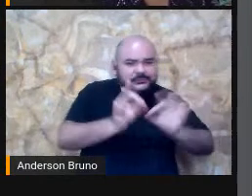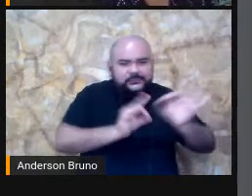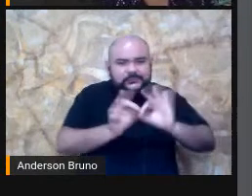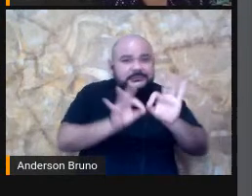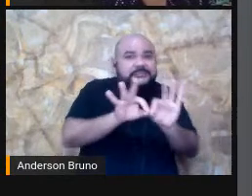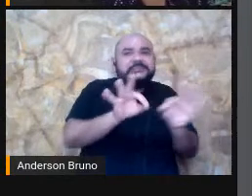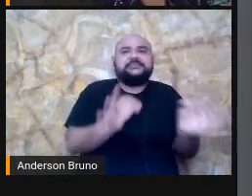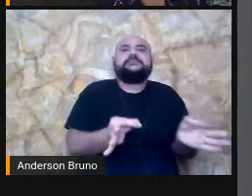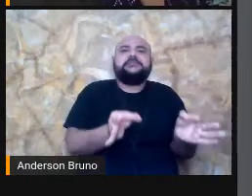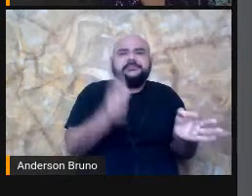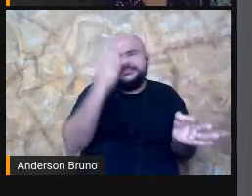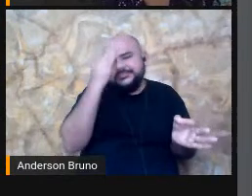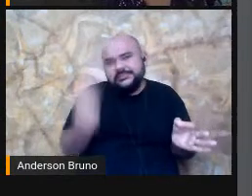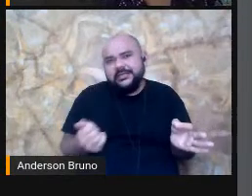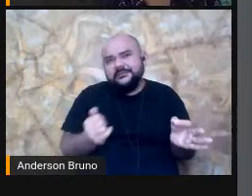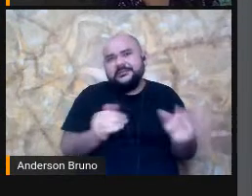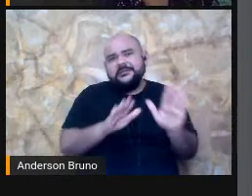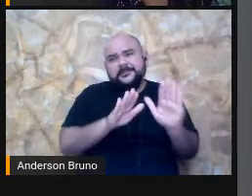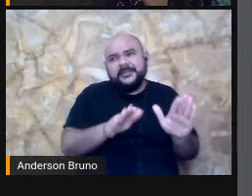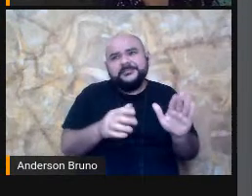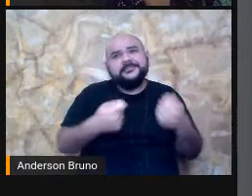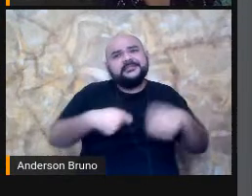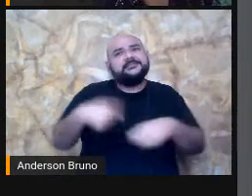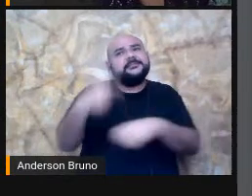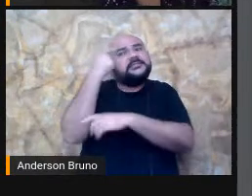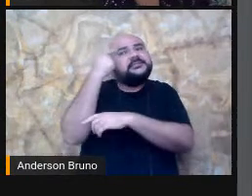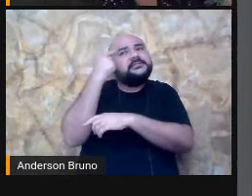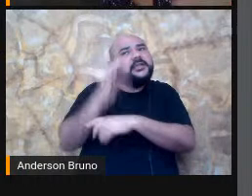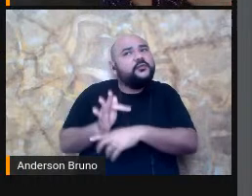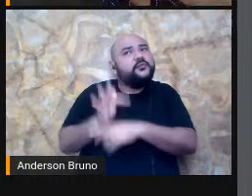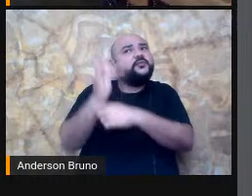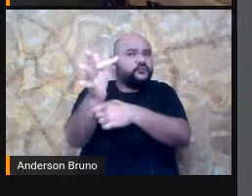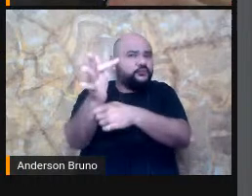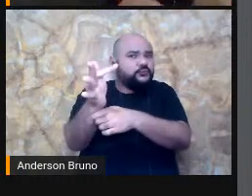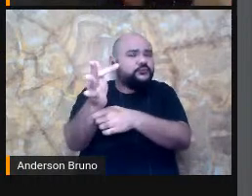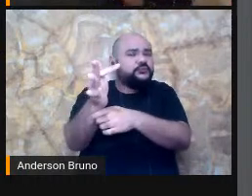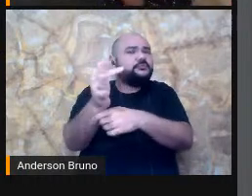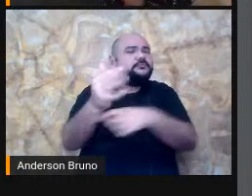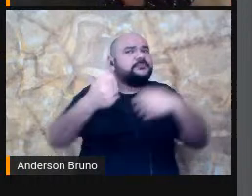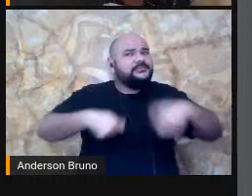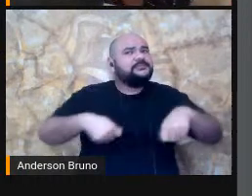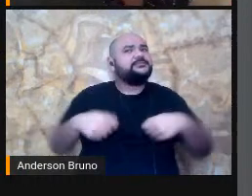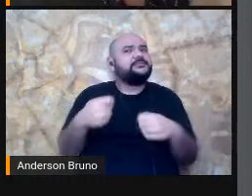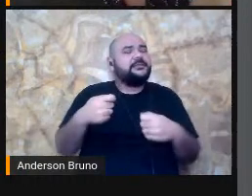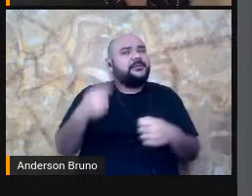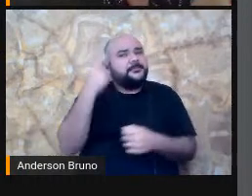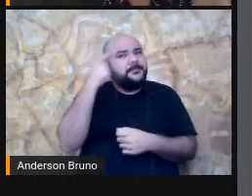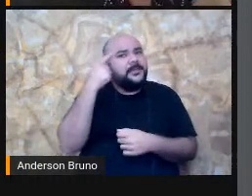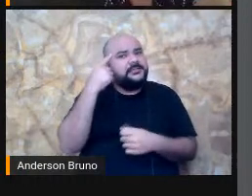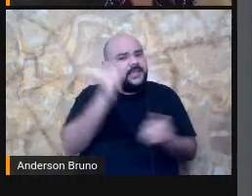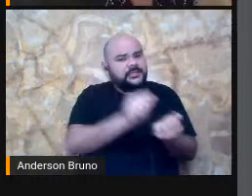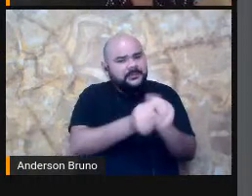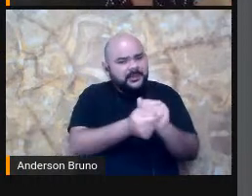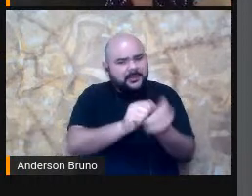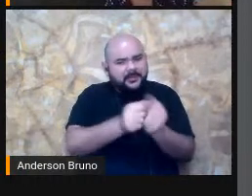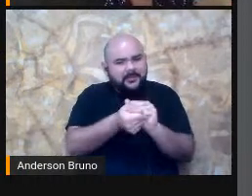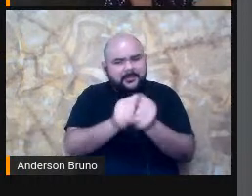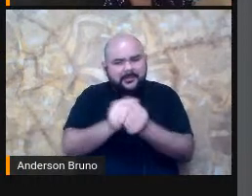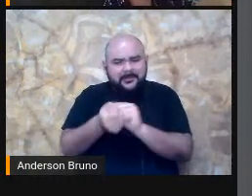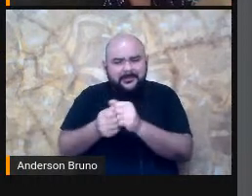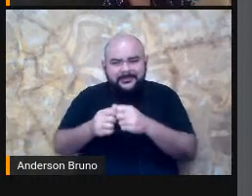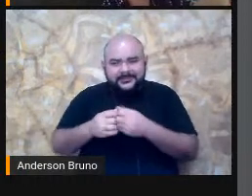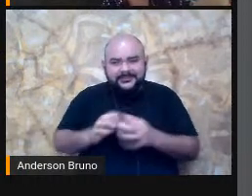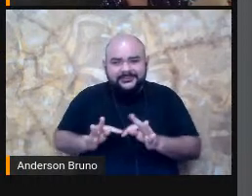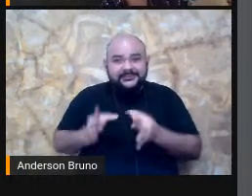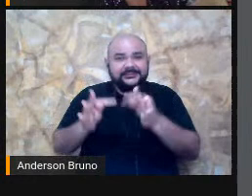longo Prazo A gente Precisa Entender Que Essa Esse Material